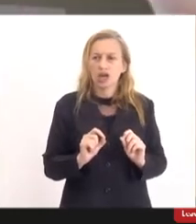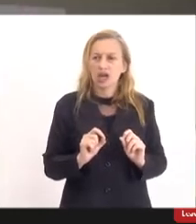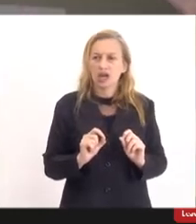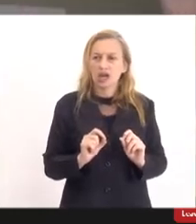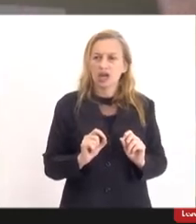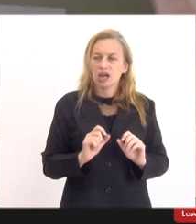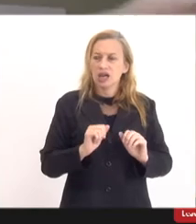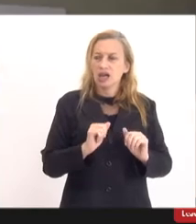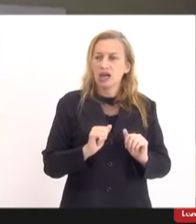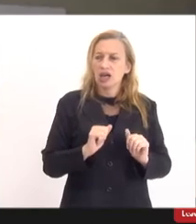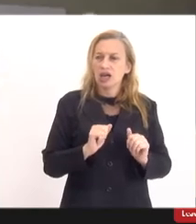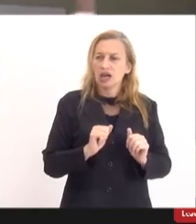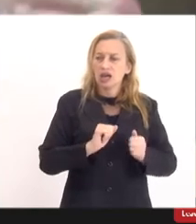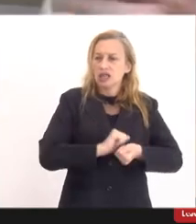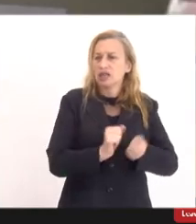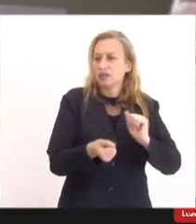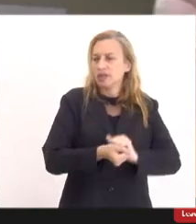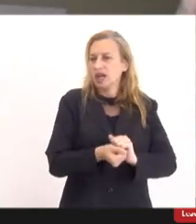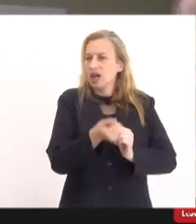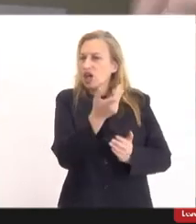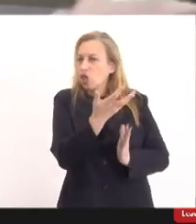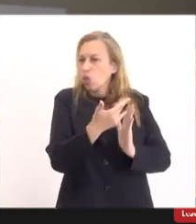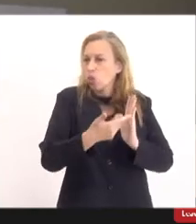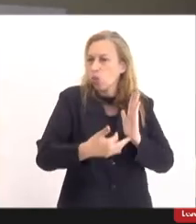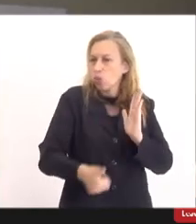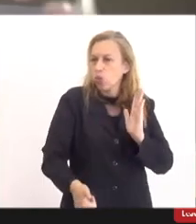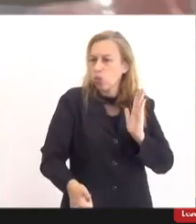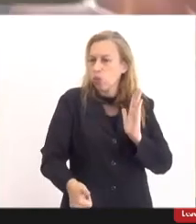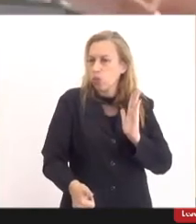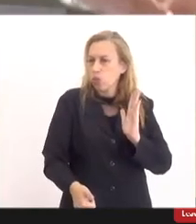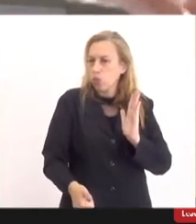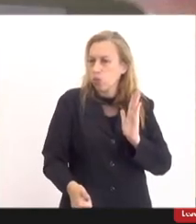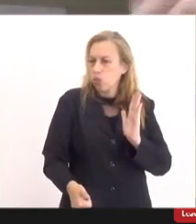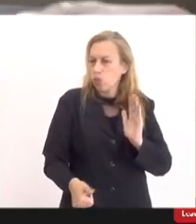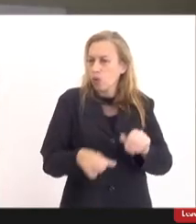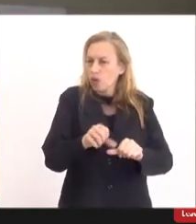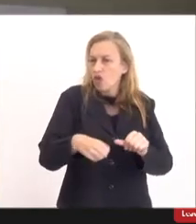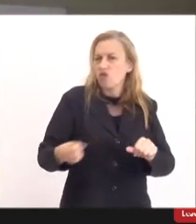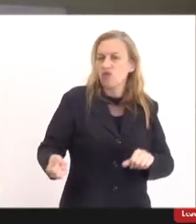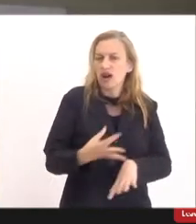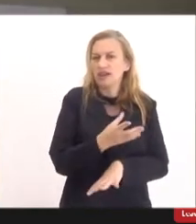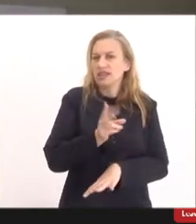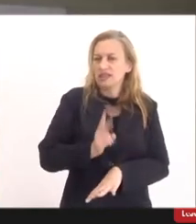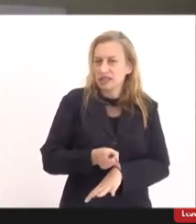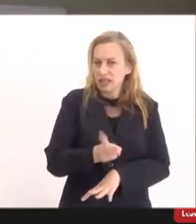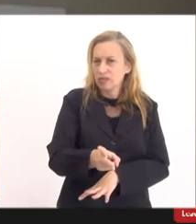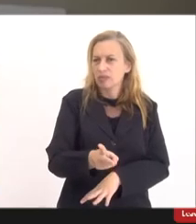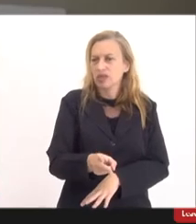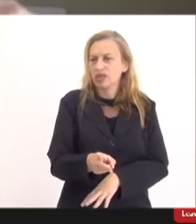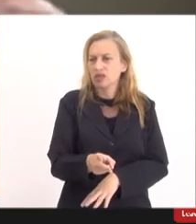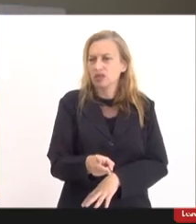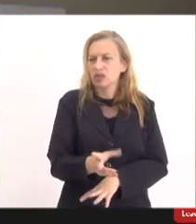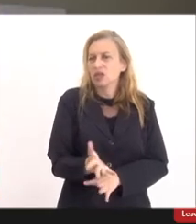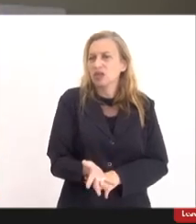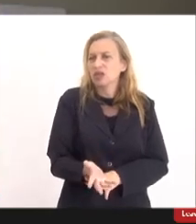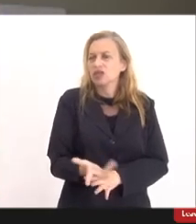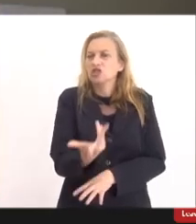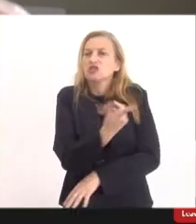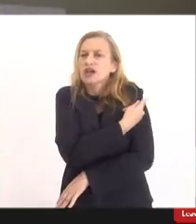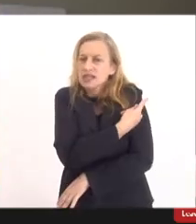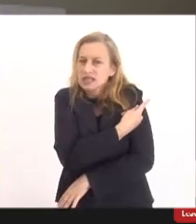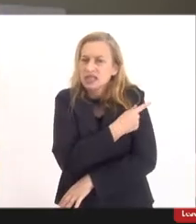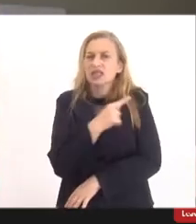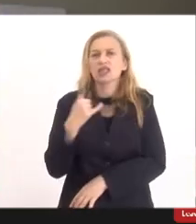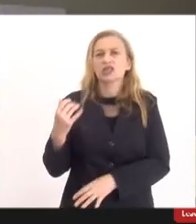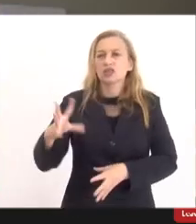listas que são atualizadas bienalmente, quase, de vacinas que